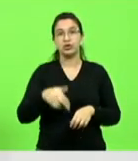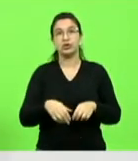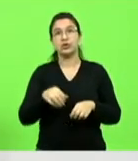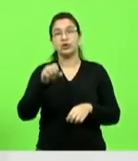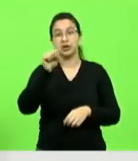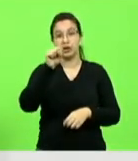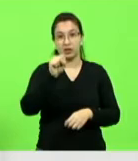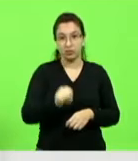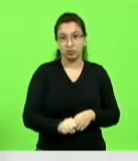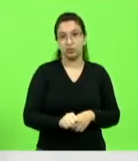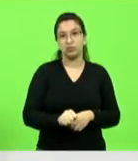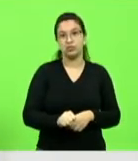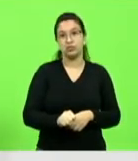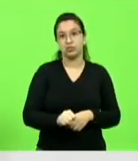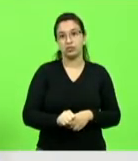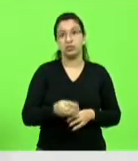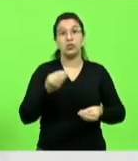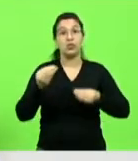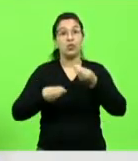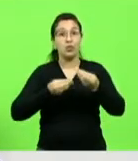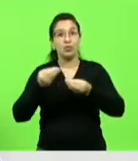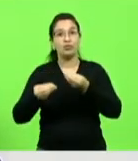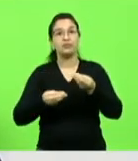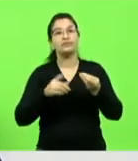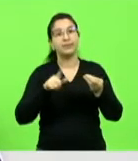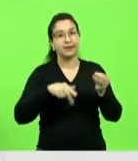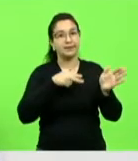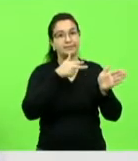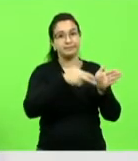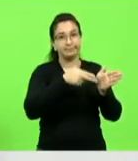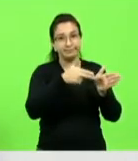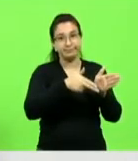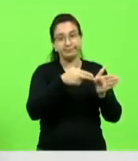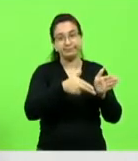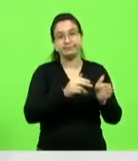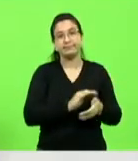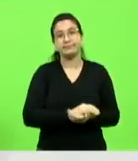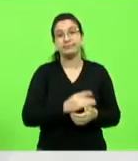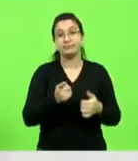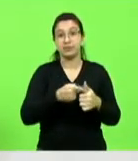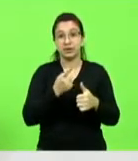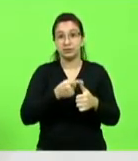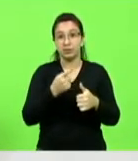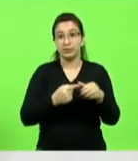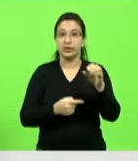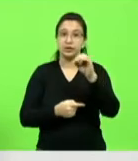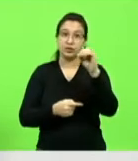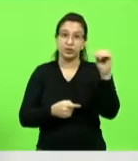com o sul, ou seja, com Santa Catarina, e principalmente pelo oeste catarinense.